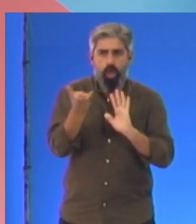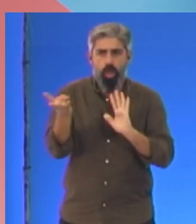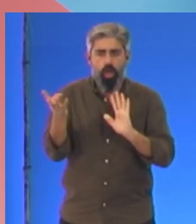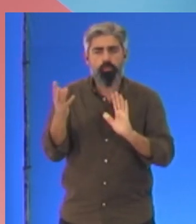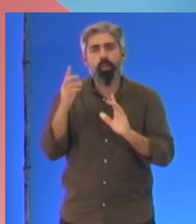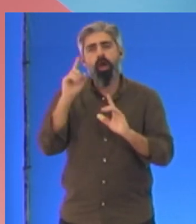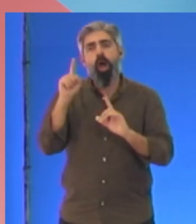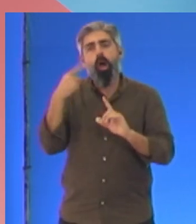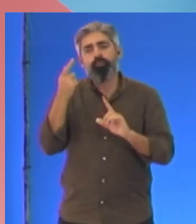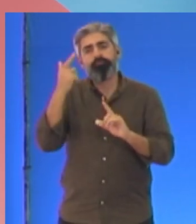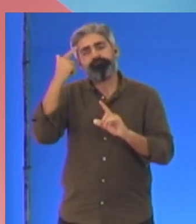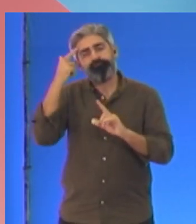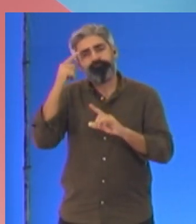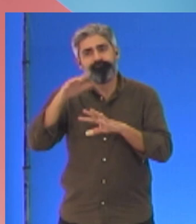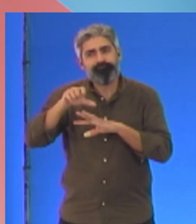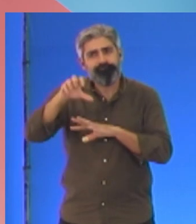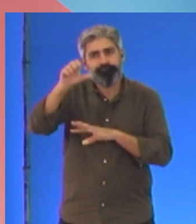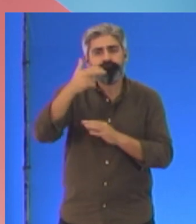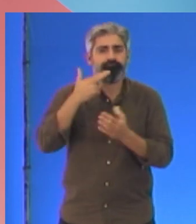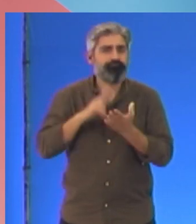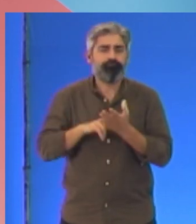prosperidade é um anzol.